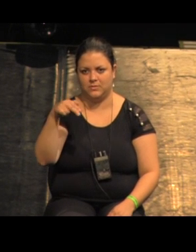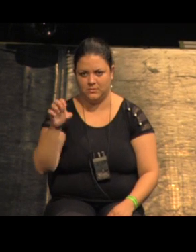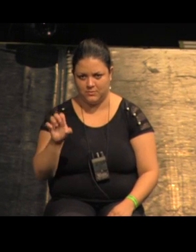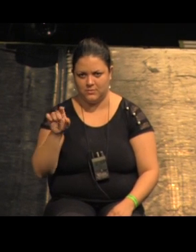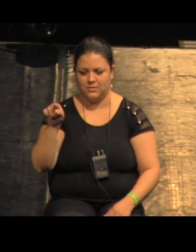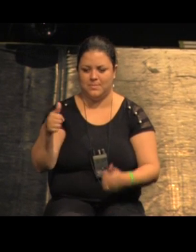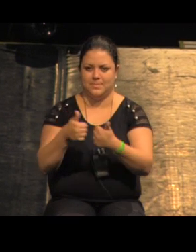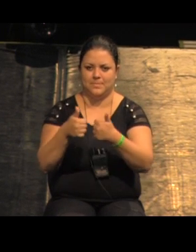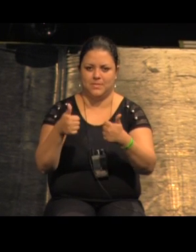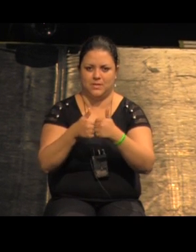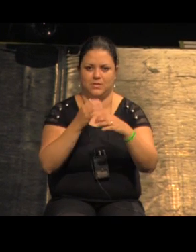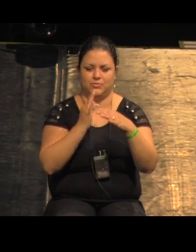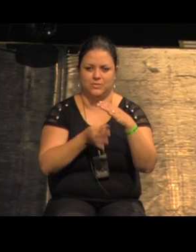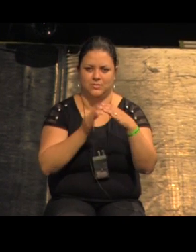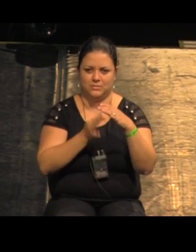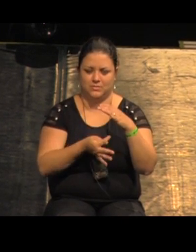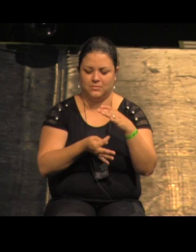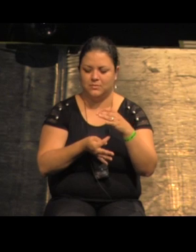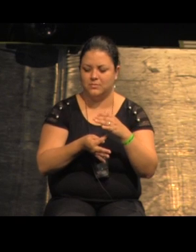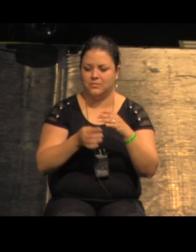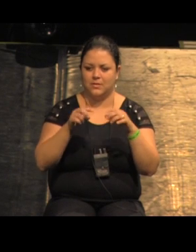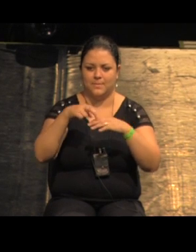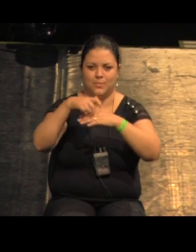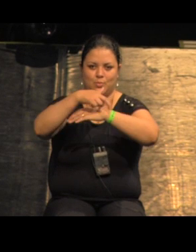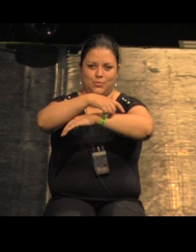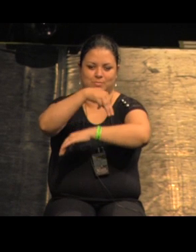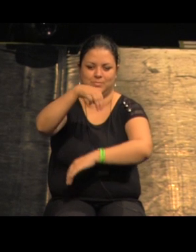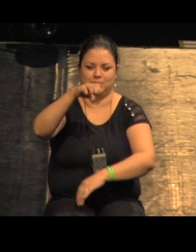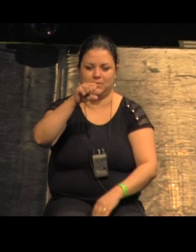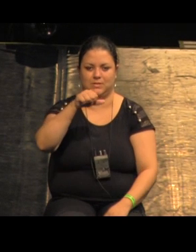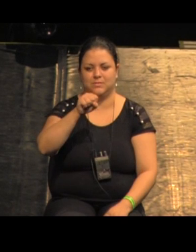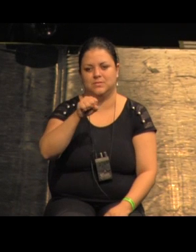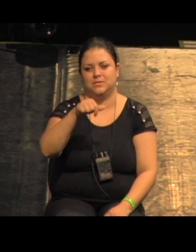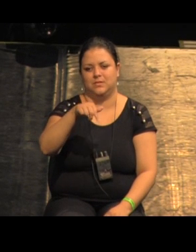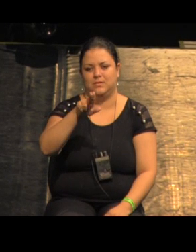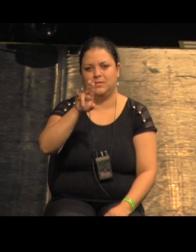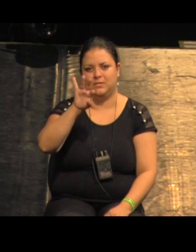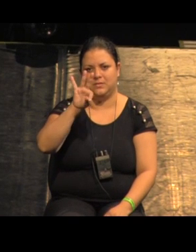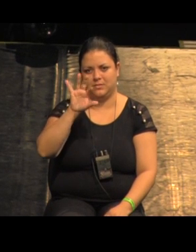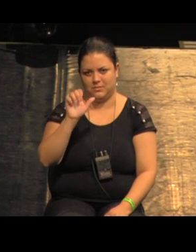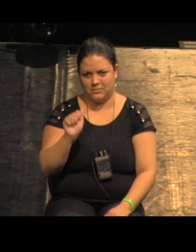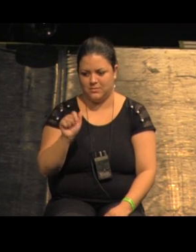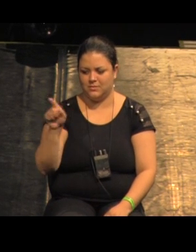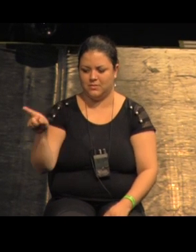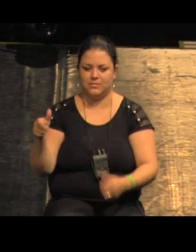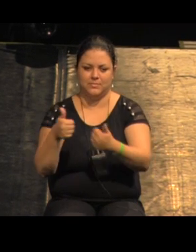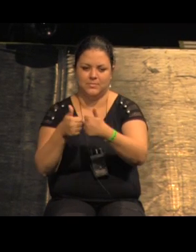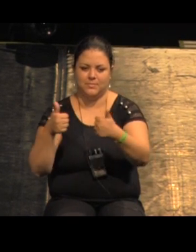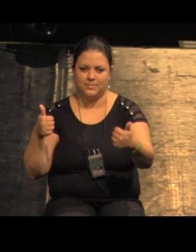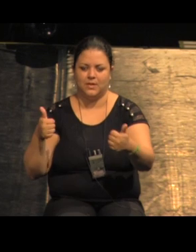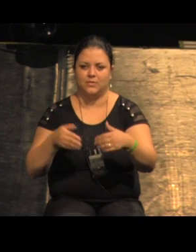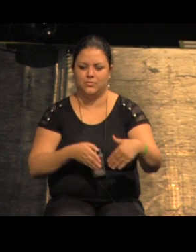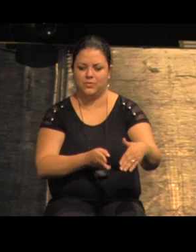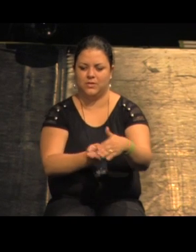Tietê que é a Ponte Júlio Mesquita aonde era um dos meandros esse é o Sara Brasil em cima do Rio Atual